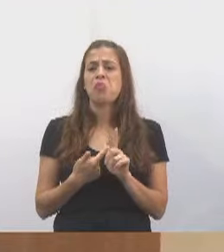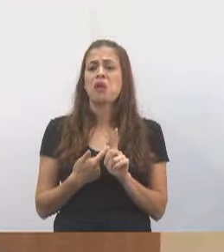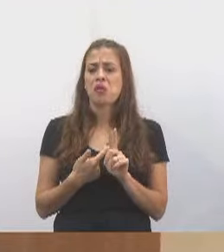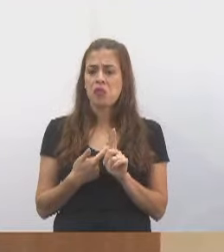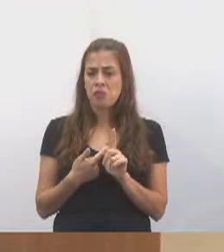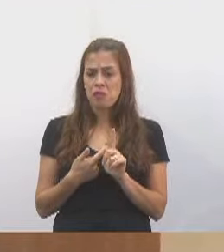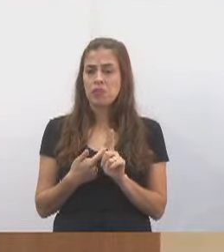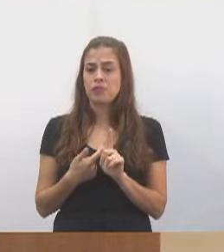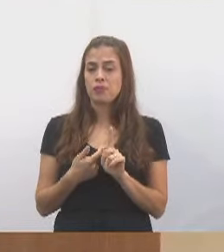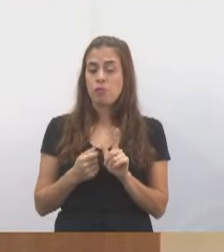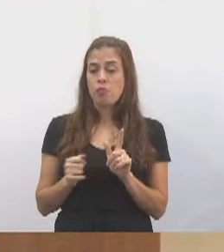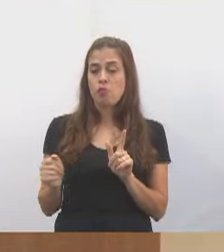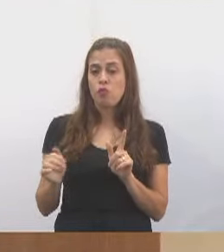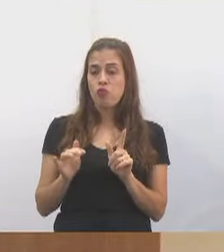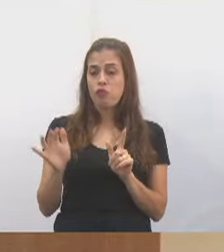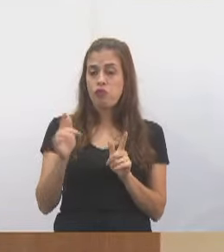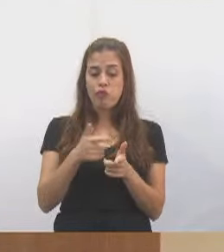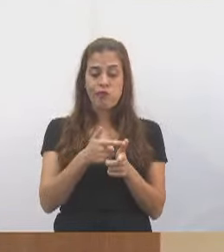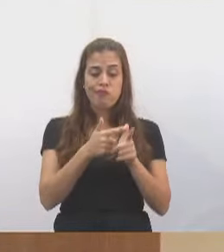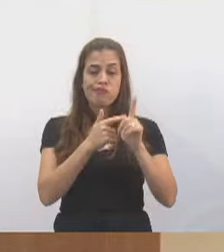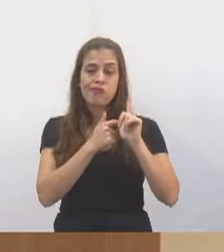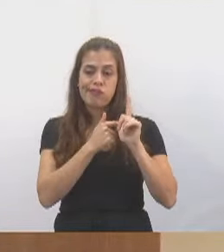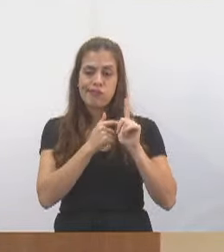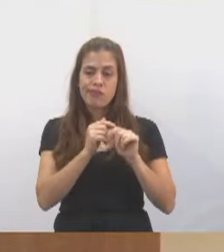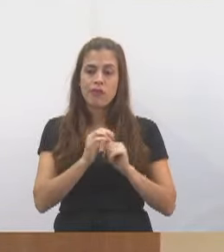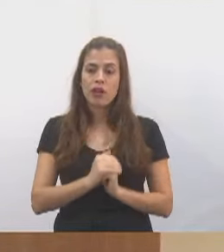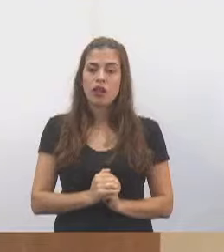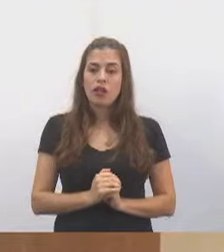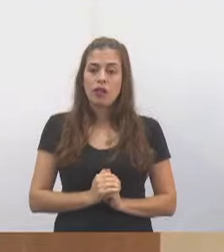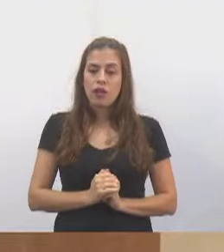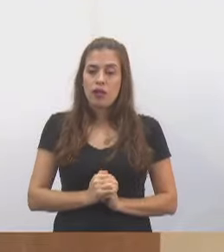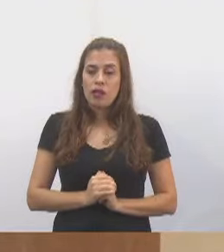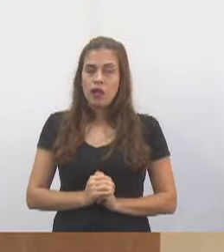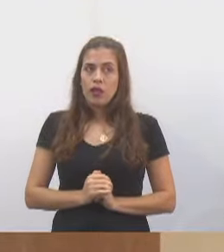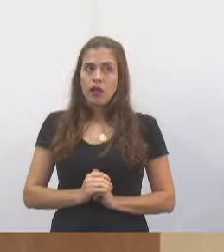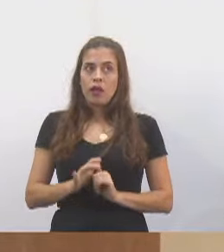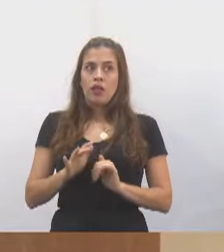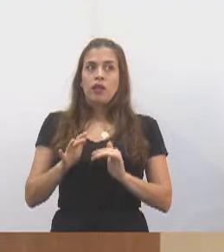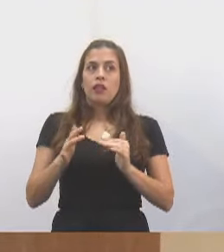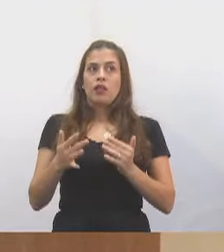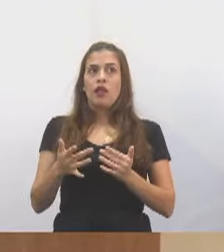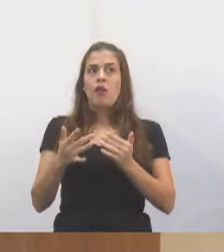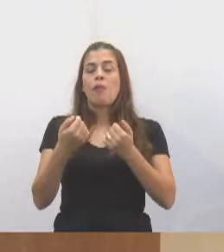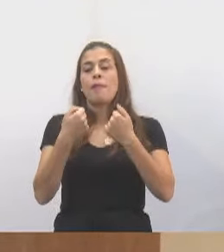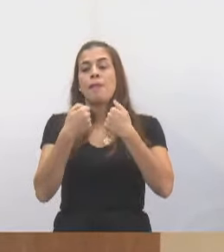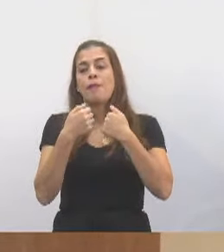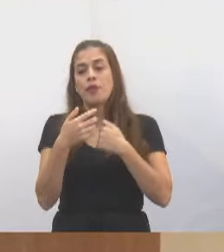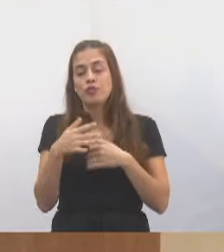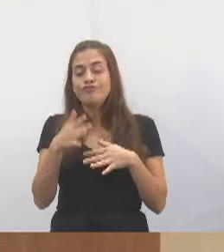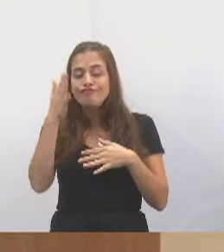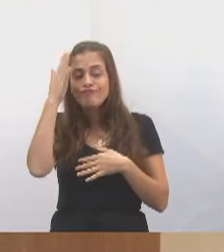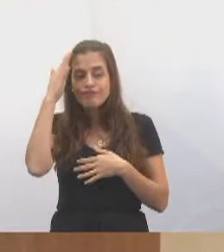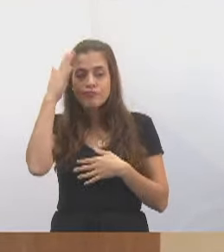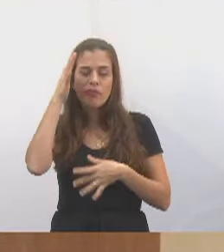Muita dívida. Então, eu tenho certeza que ajustes terão que ser feitos.